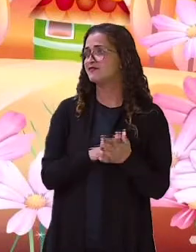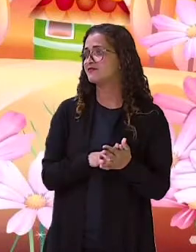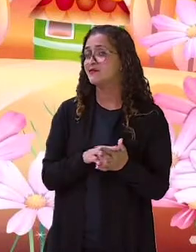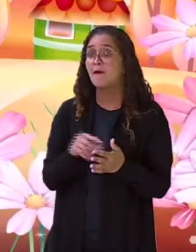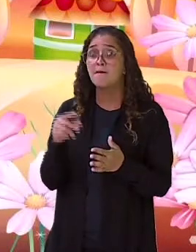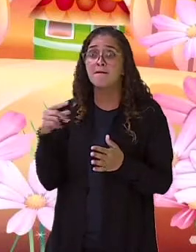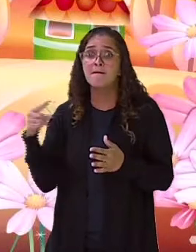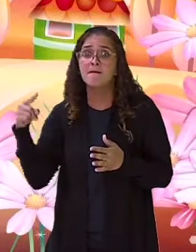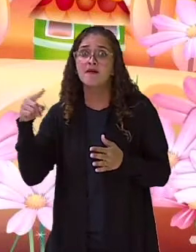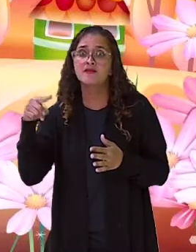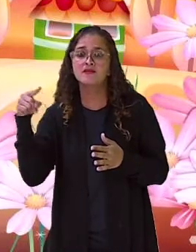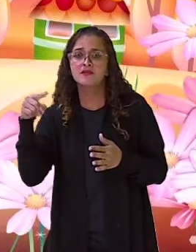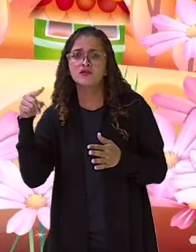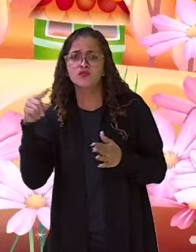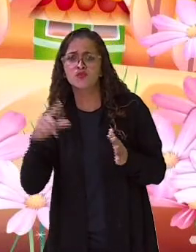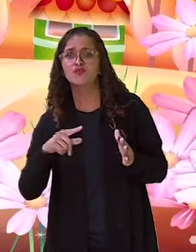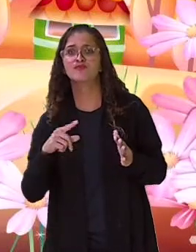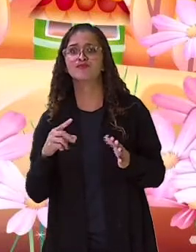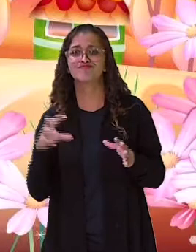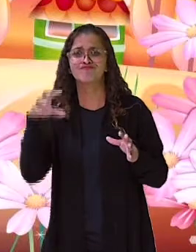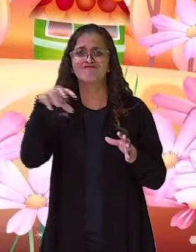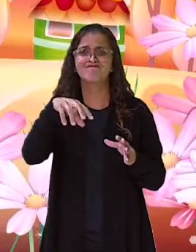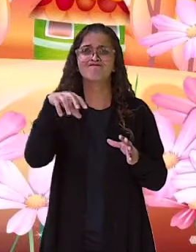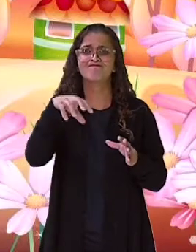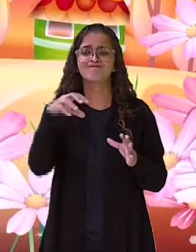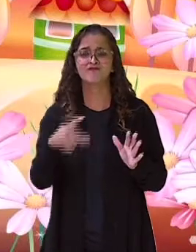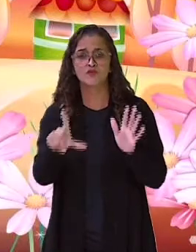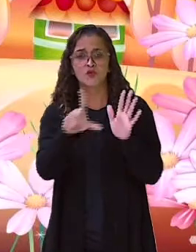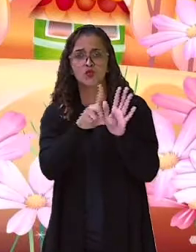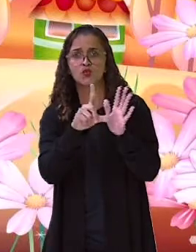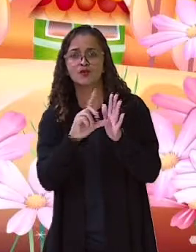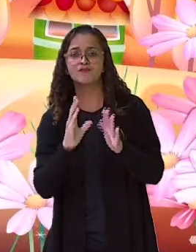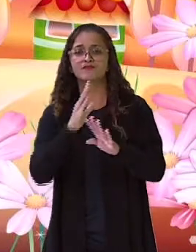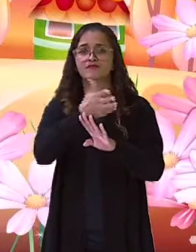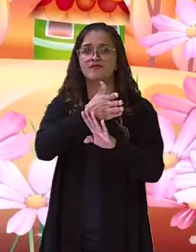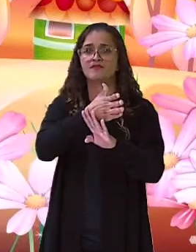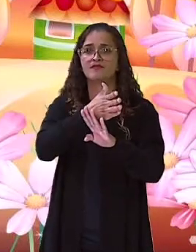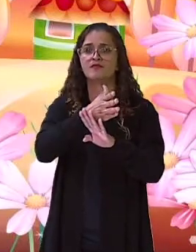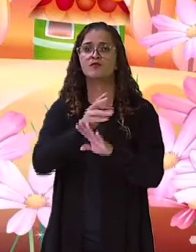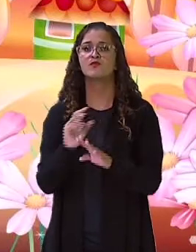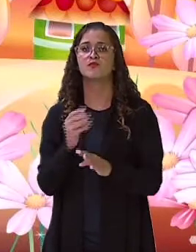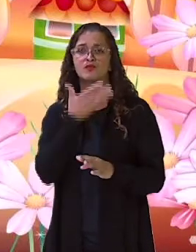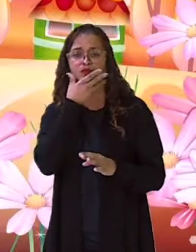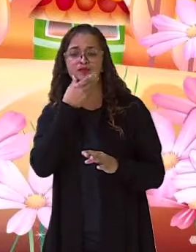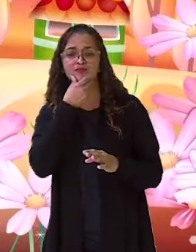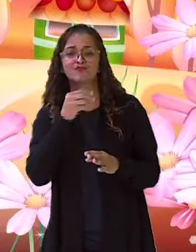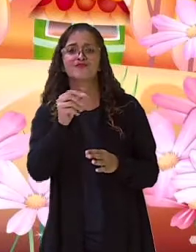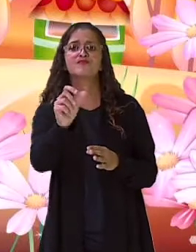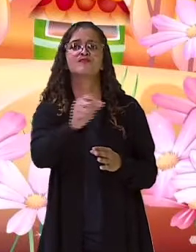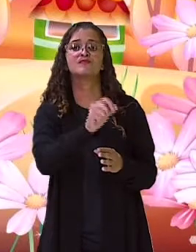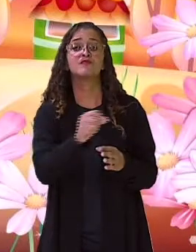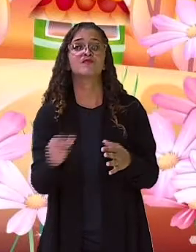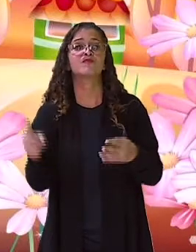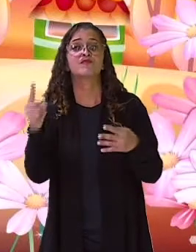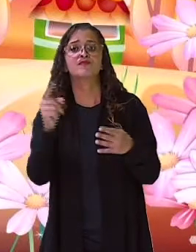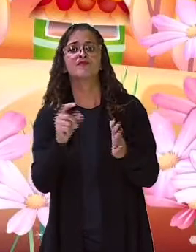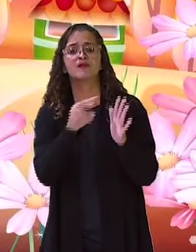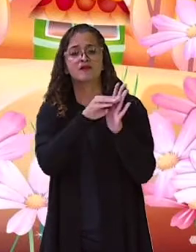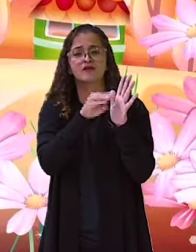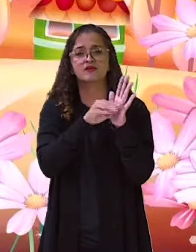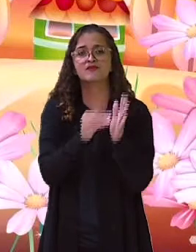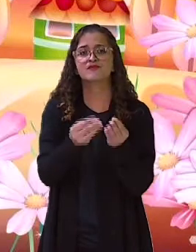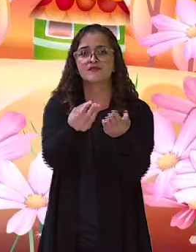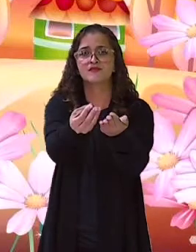a loja daquele dia estava muito movimentada. O homem fez o pedido e pagou. Mas na hora de entregar,